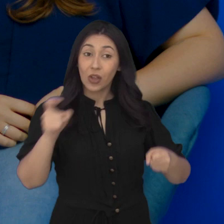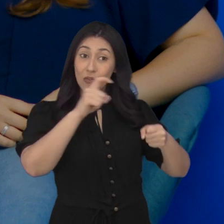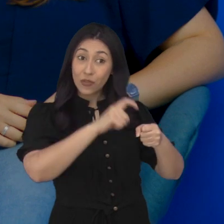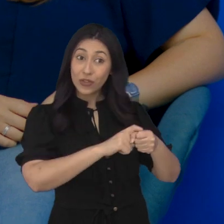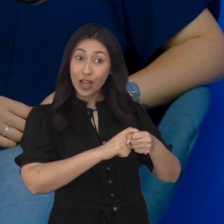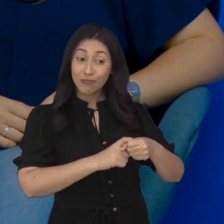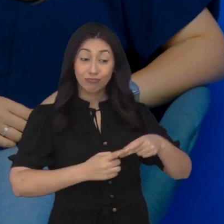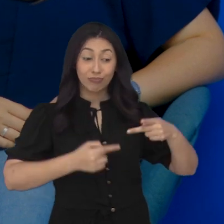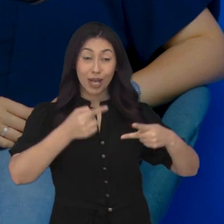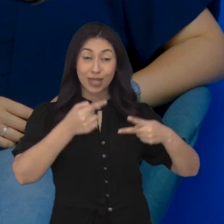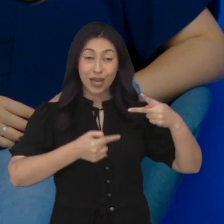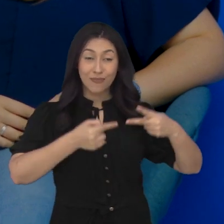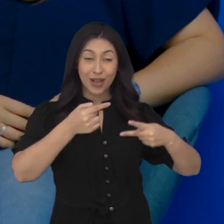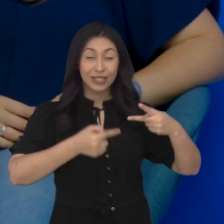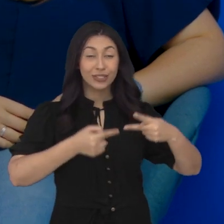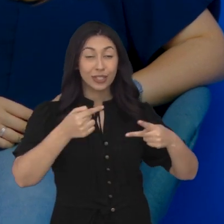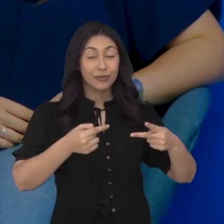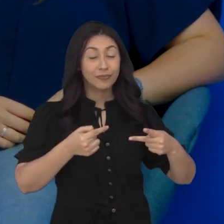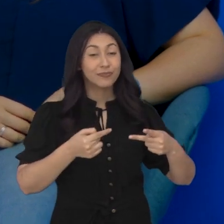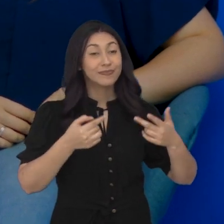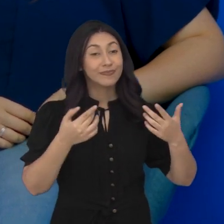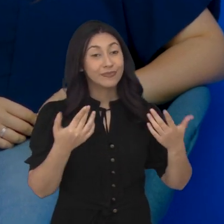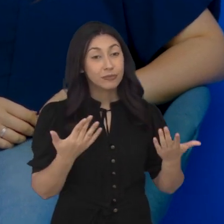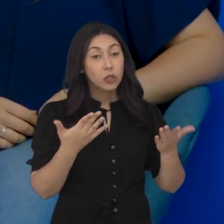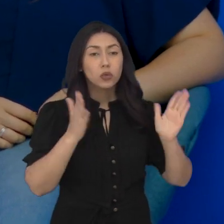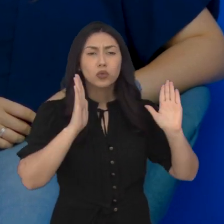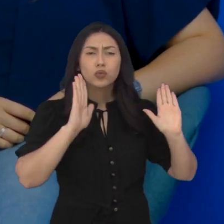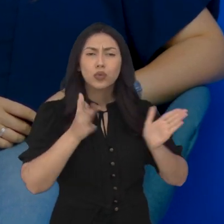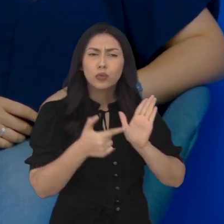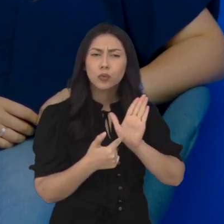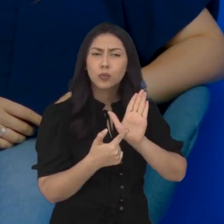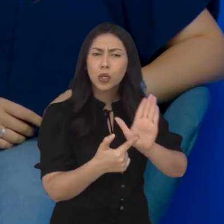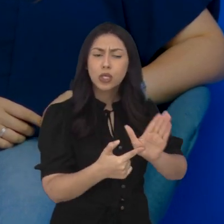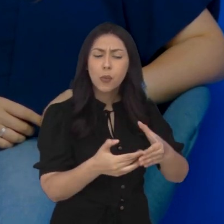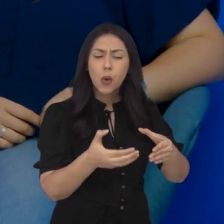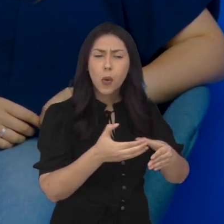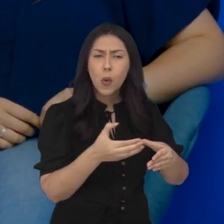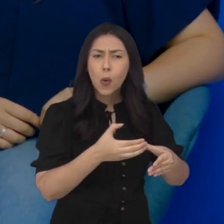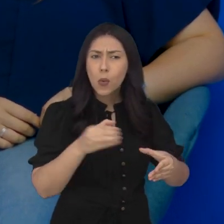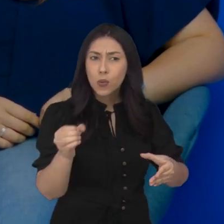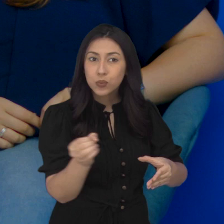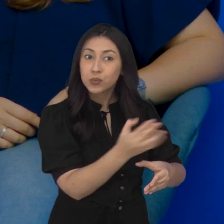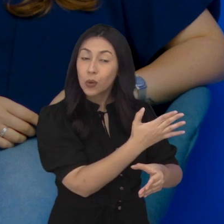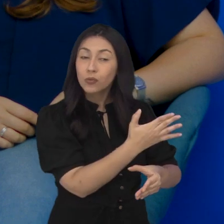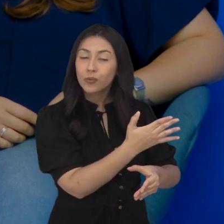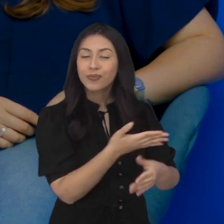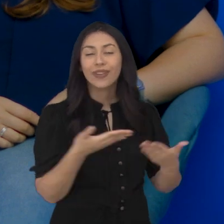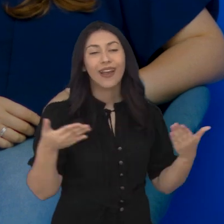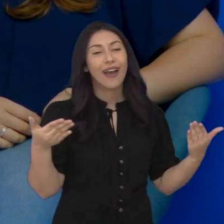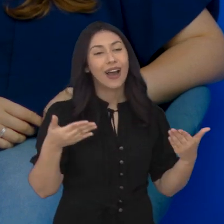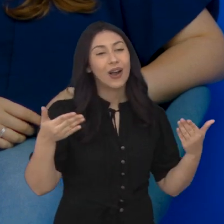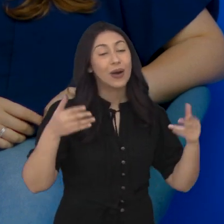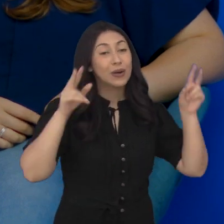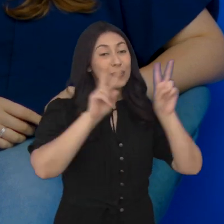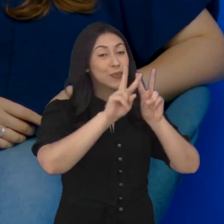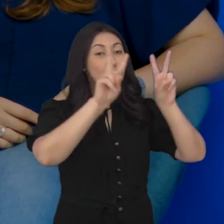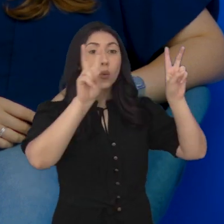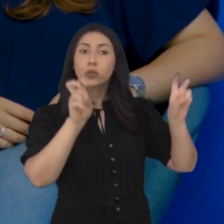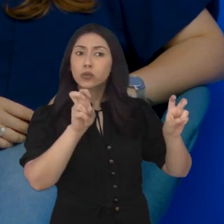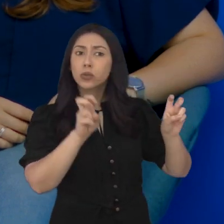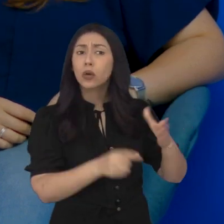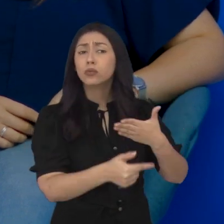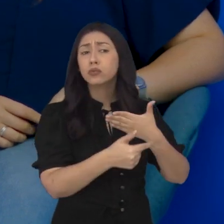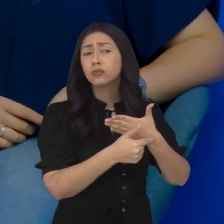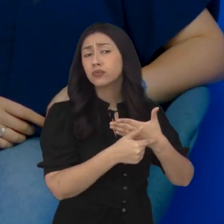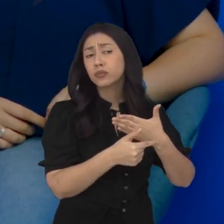Voltamos com o Sobre Política. No primeiro bloco, a gente mostrou o novo concurso unificado. Agora, nós vamos falar a respeito do